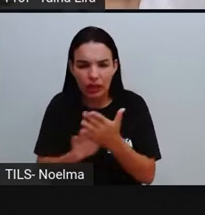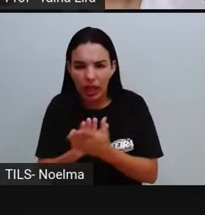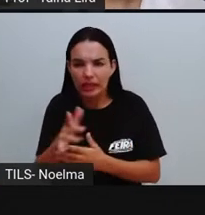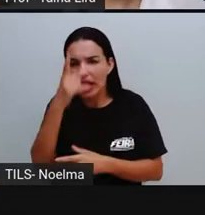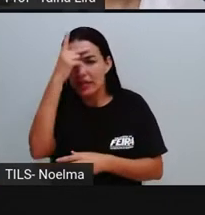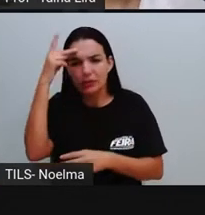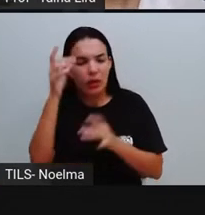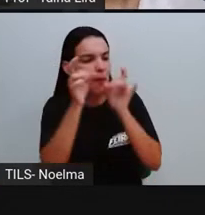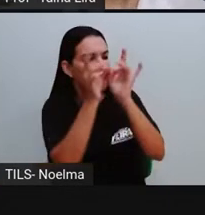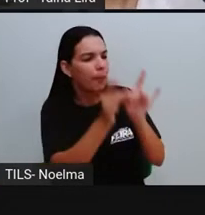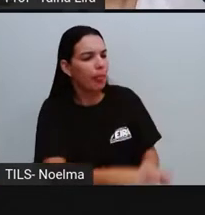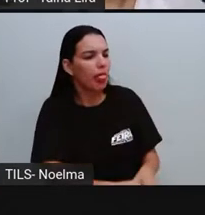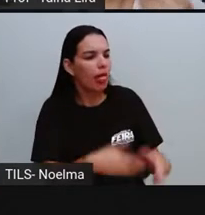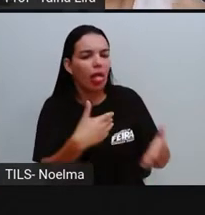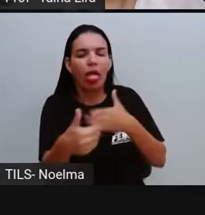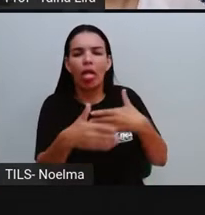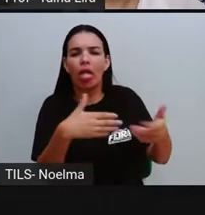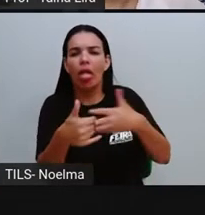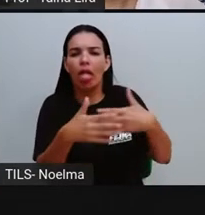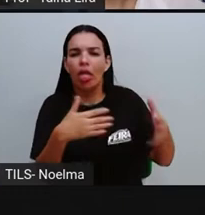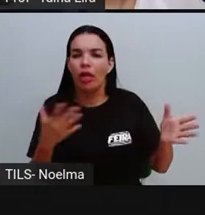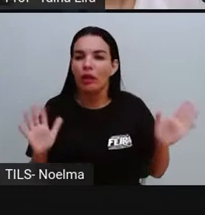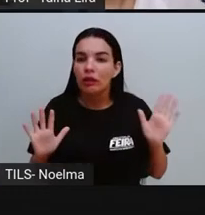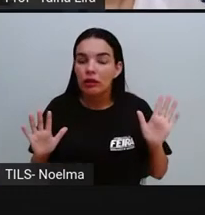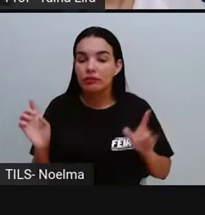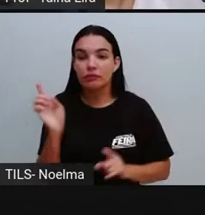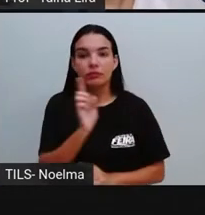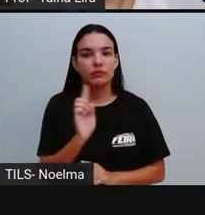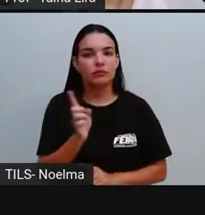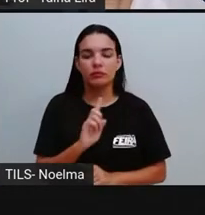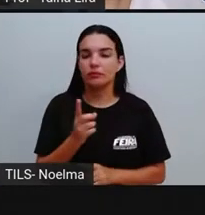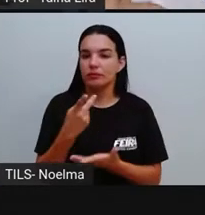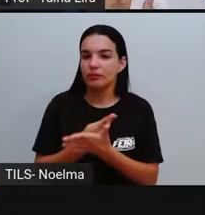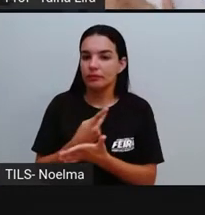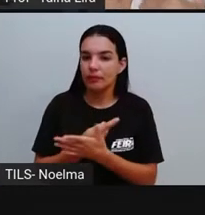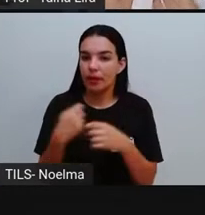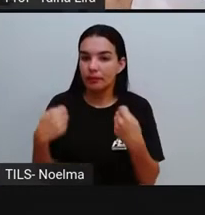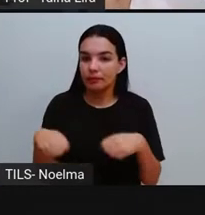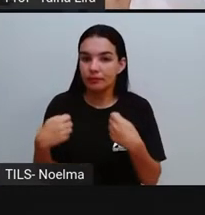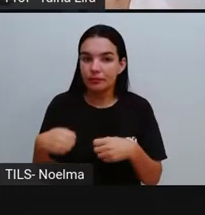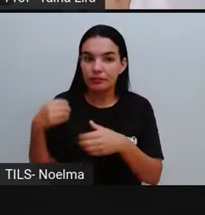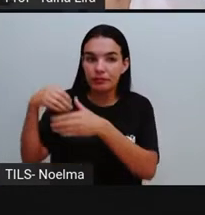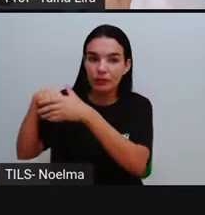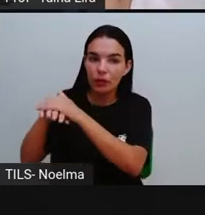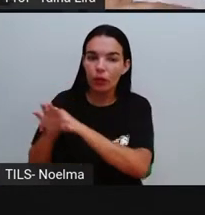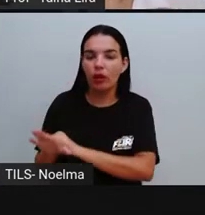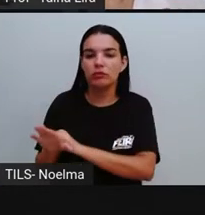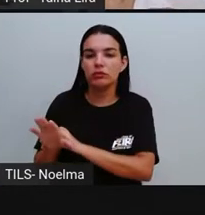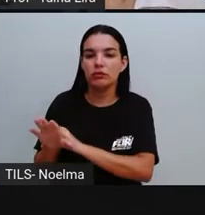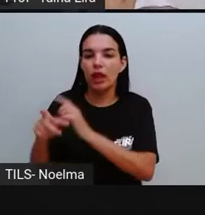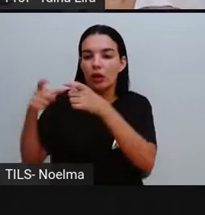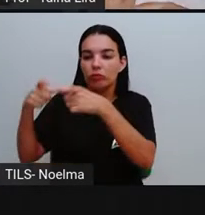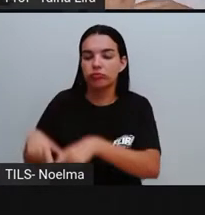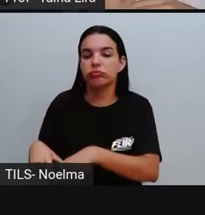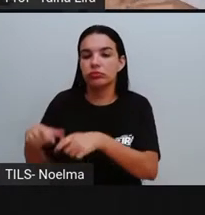descartam, né? De maneira aí inadequada. Eu mesma já vi muito, né?